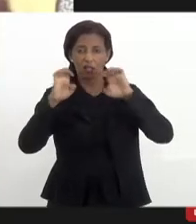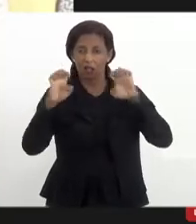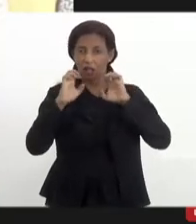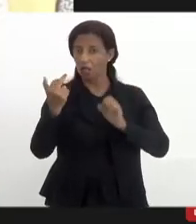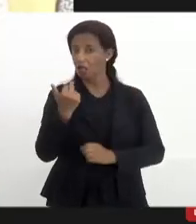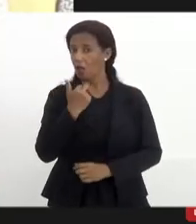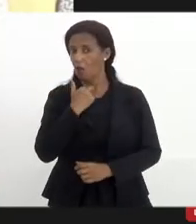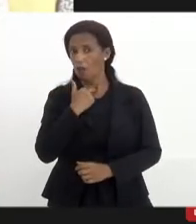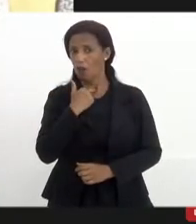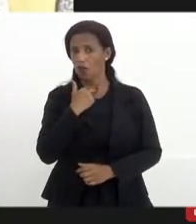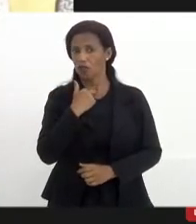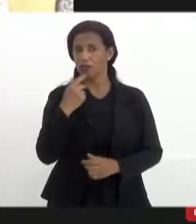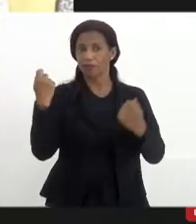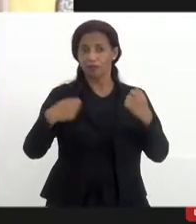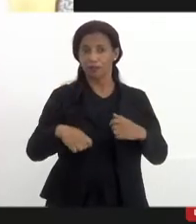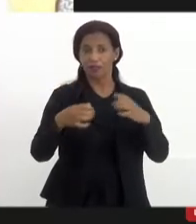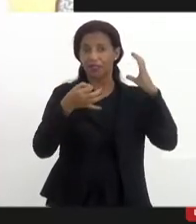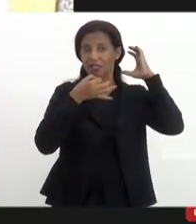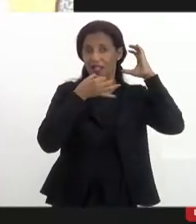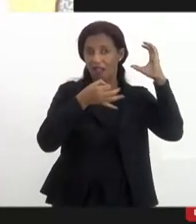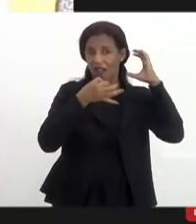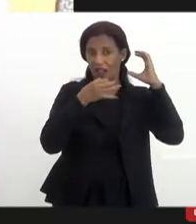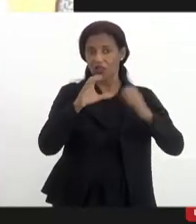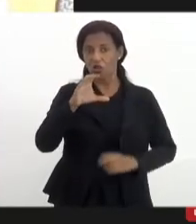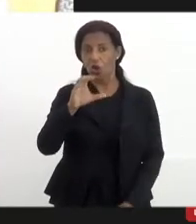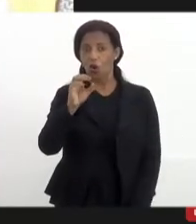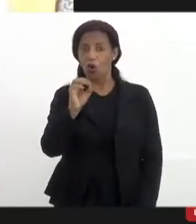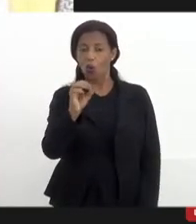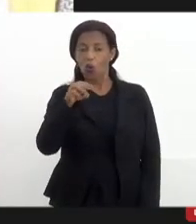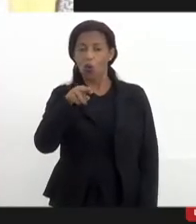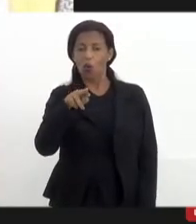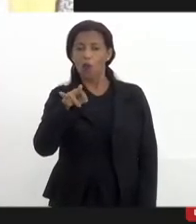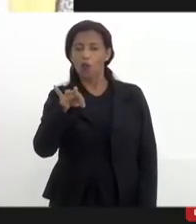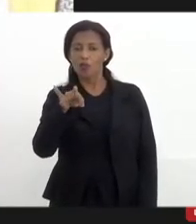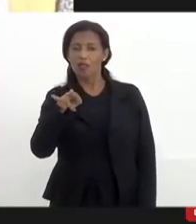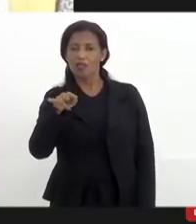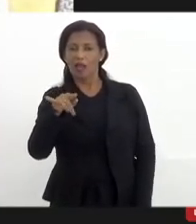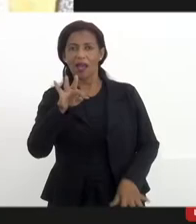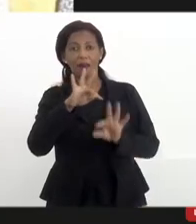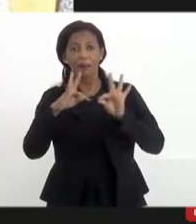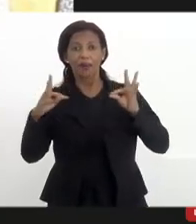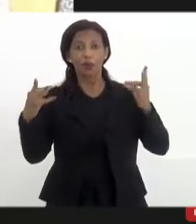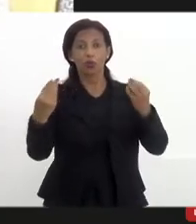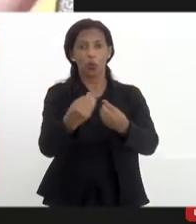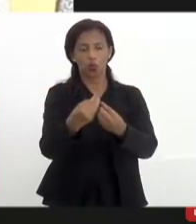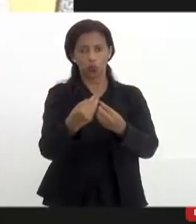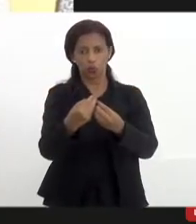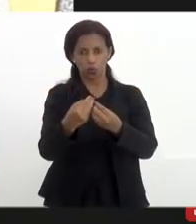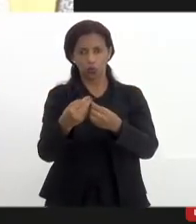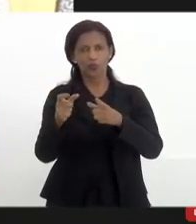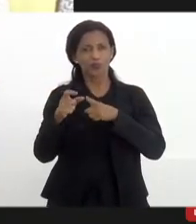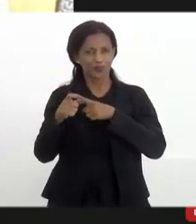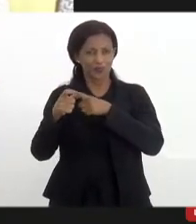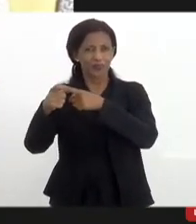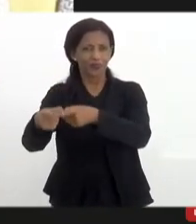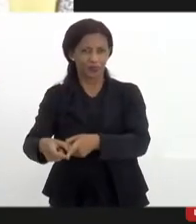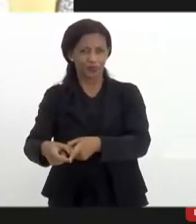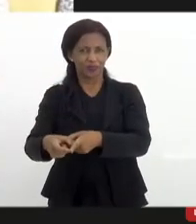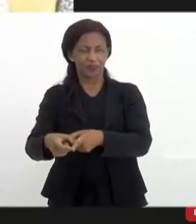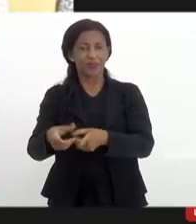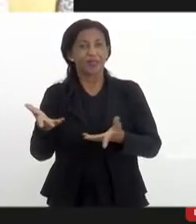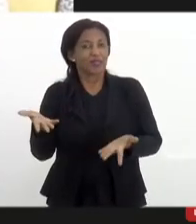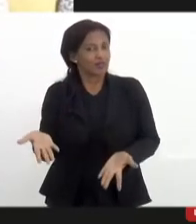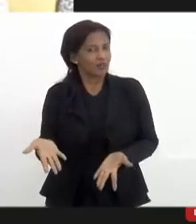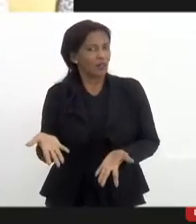deve-se garantir o direito dos evangélicos também fazer o seu entendimento nesse sentido a gente